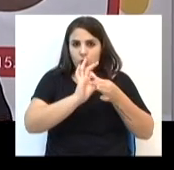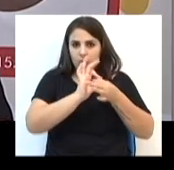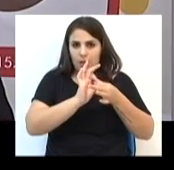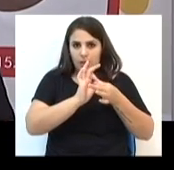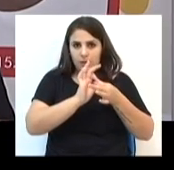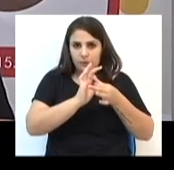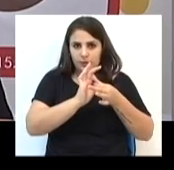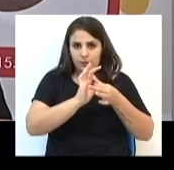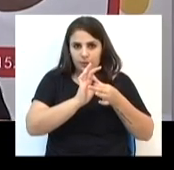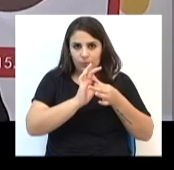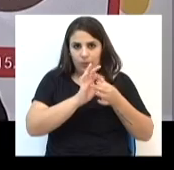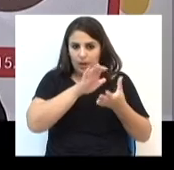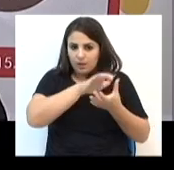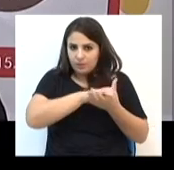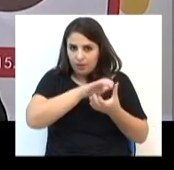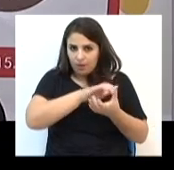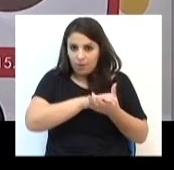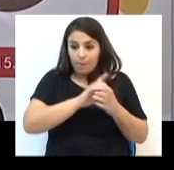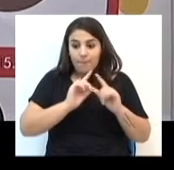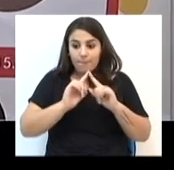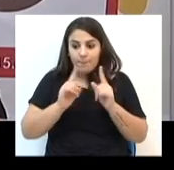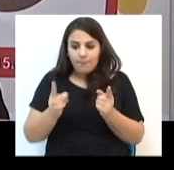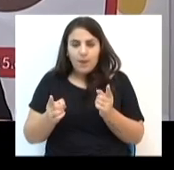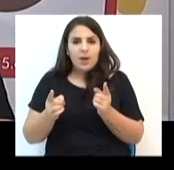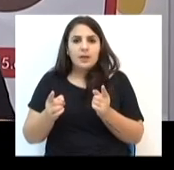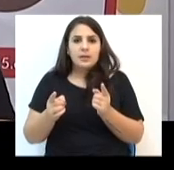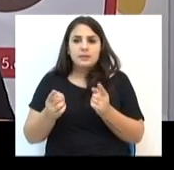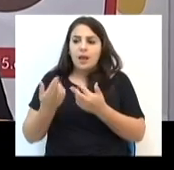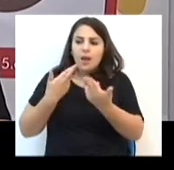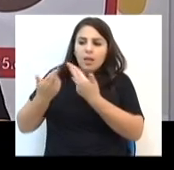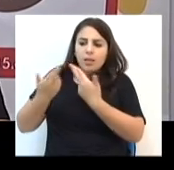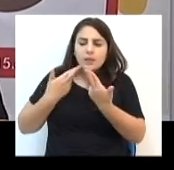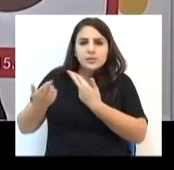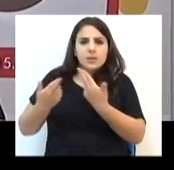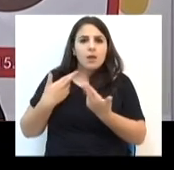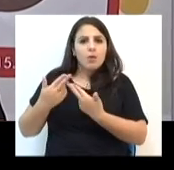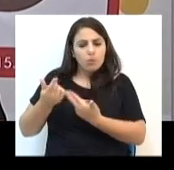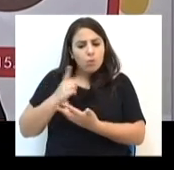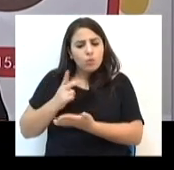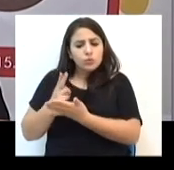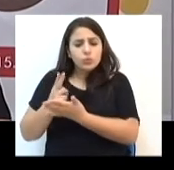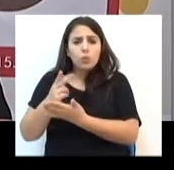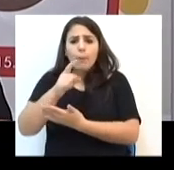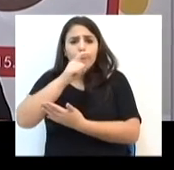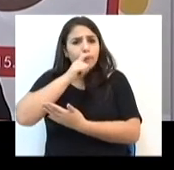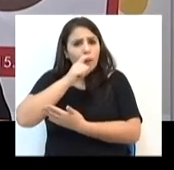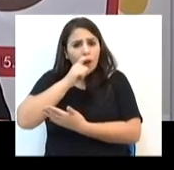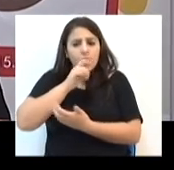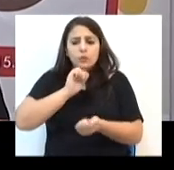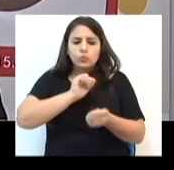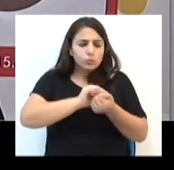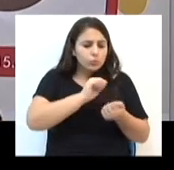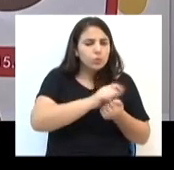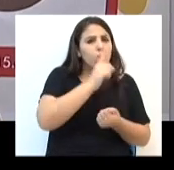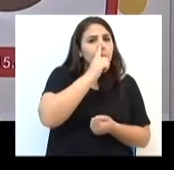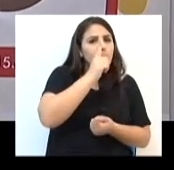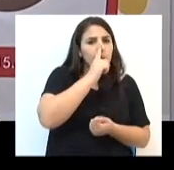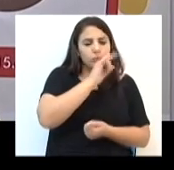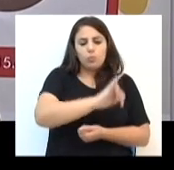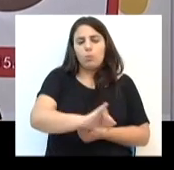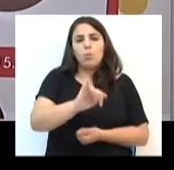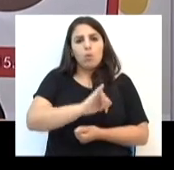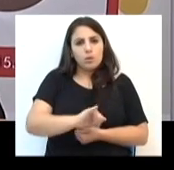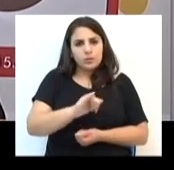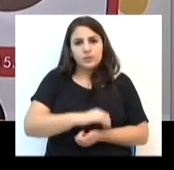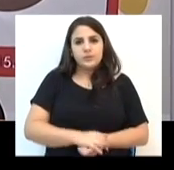conjugal, mas a relação parental, a possibilidade de convivência da criança, do filho, é tanto com o pai quanto com a